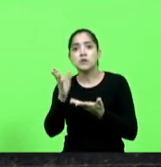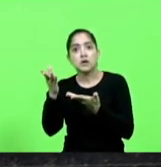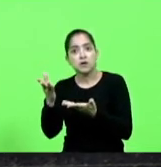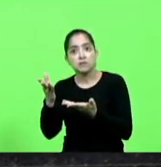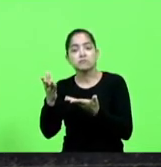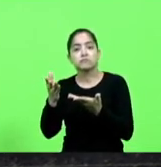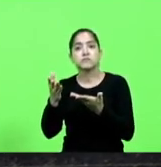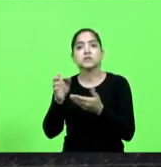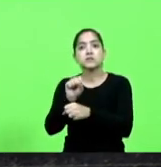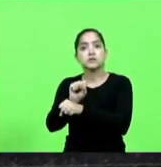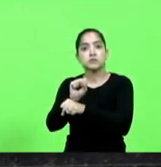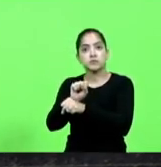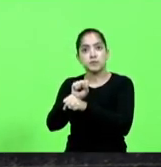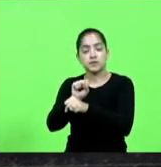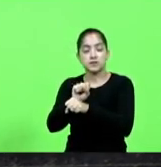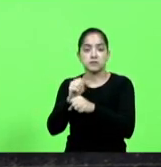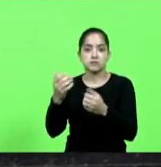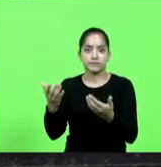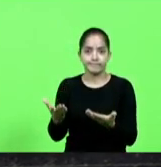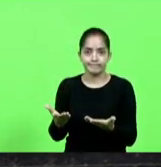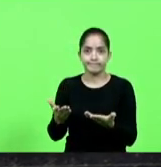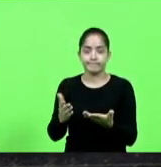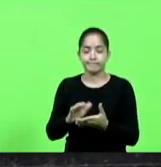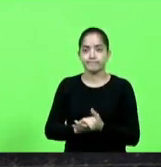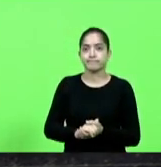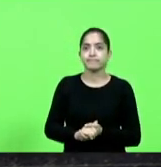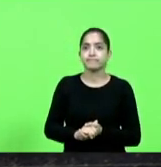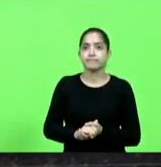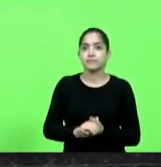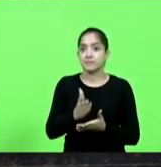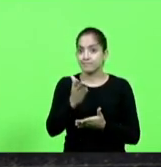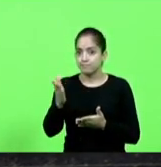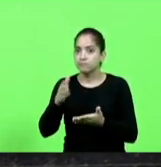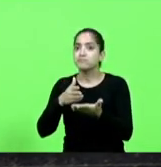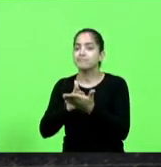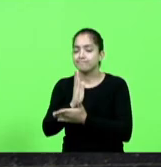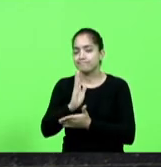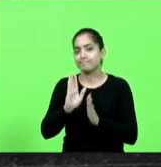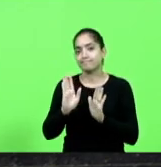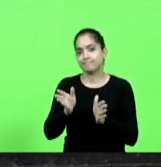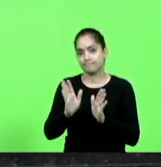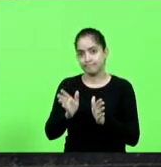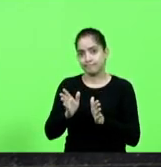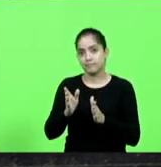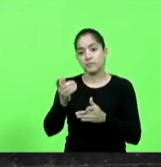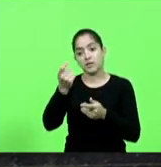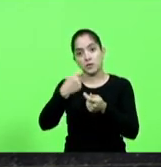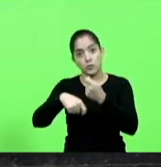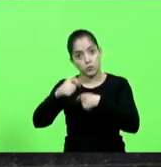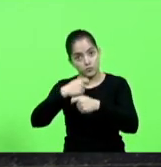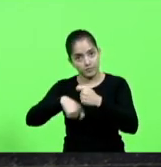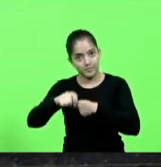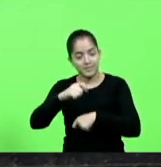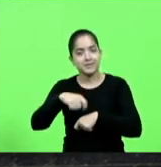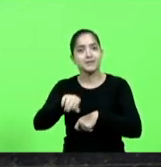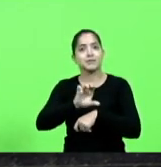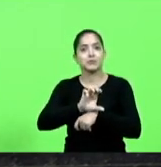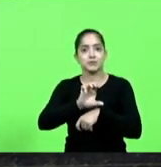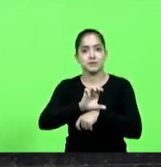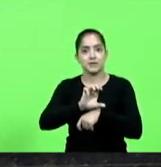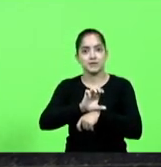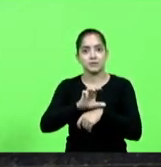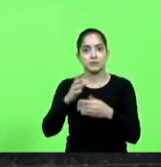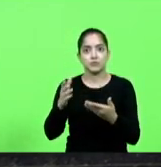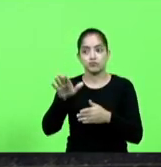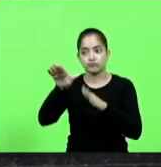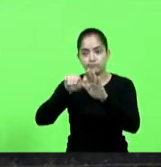dos remanescentes uma vez que eles estão aprovados isso gera economia para o estado de Santa Catarina e o